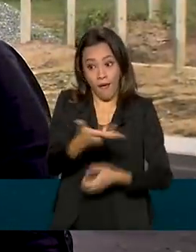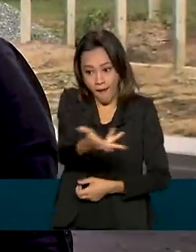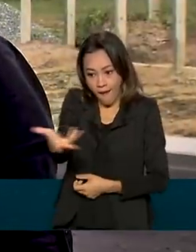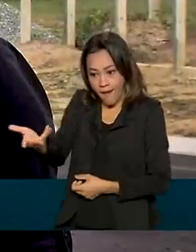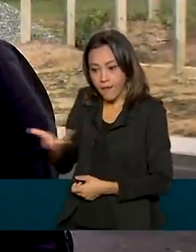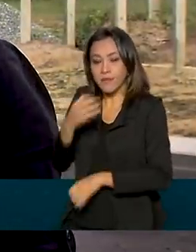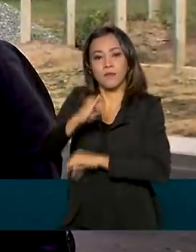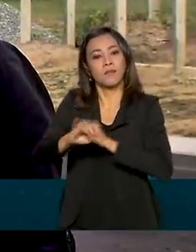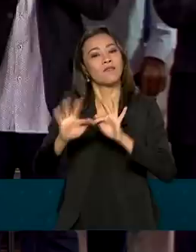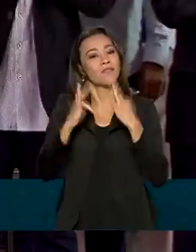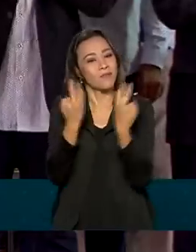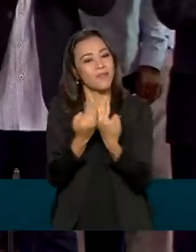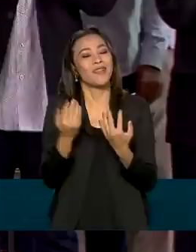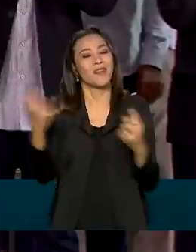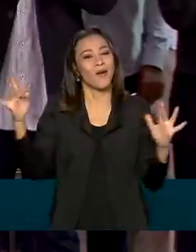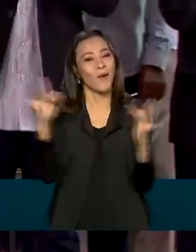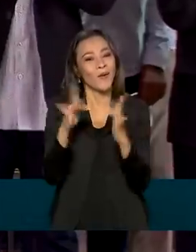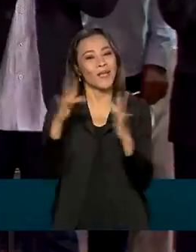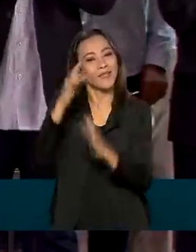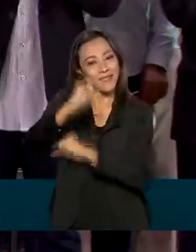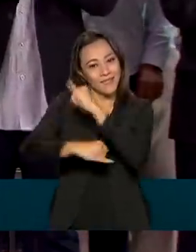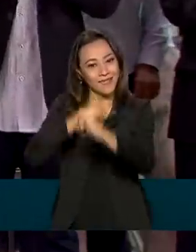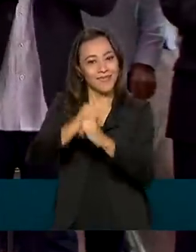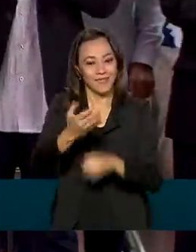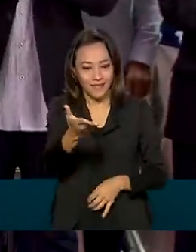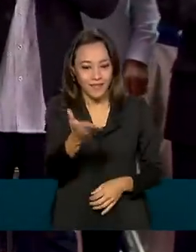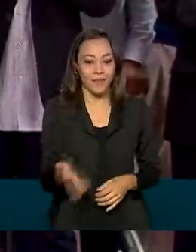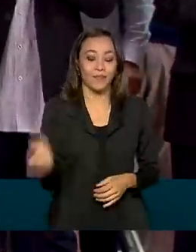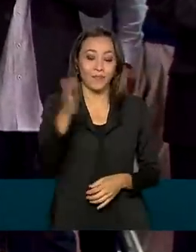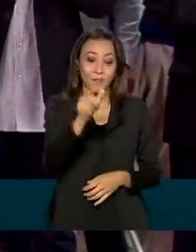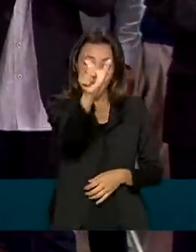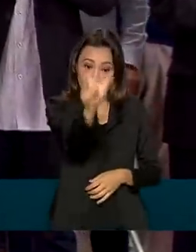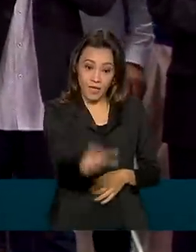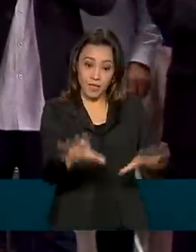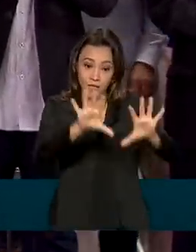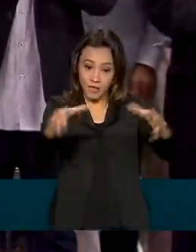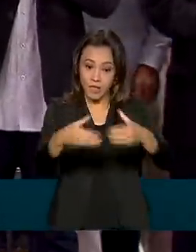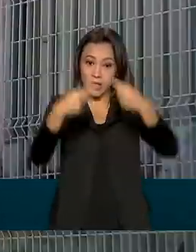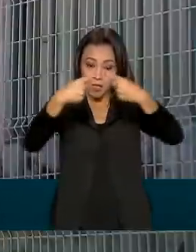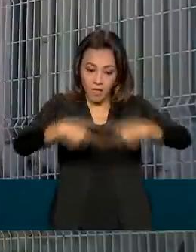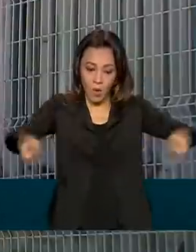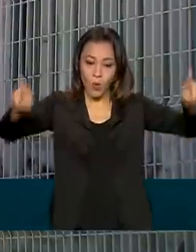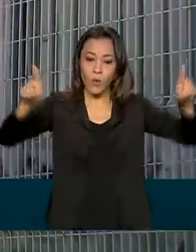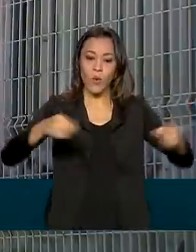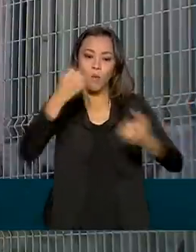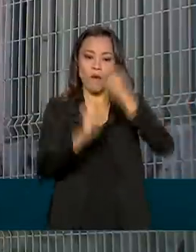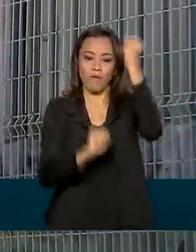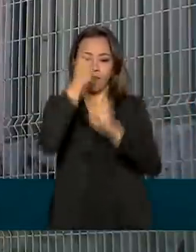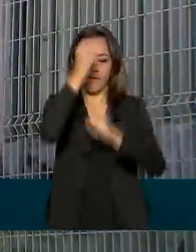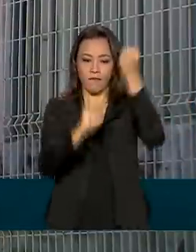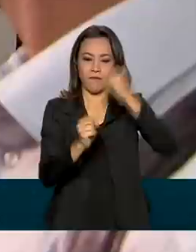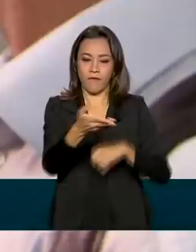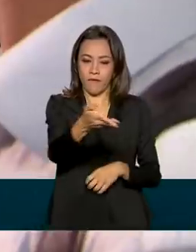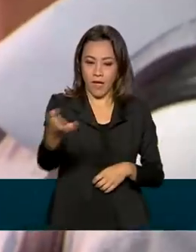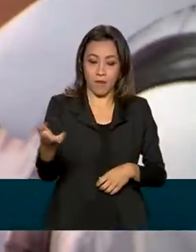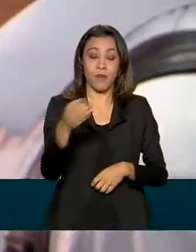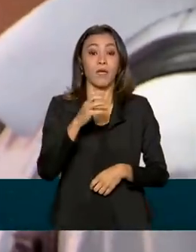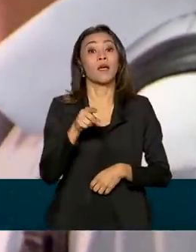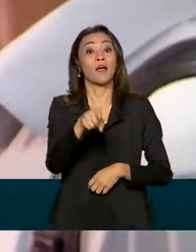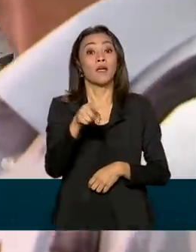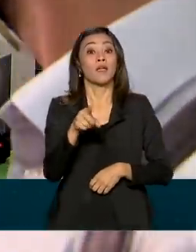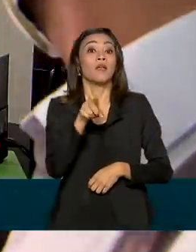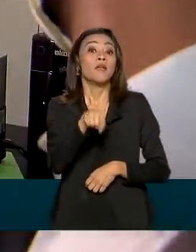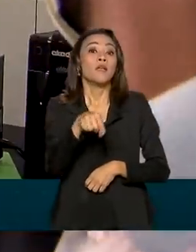conectadas ao mundo. A comitiva interministerial inaugurou a fábrica de inovações do Instituto Federal do Maranhão. O